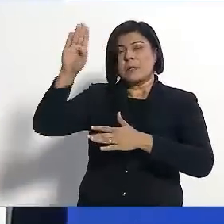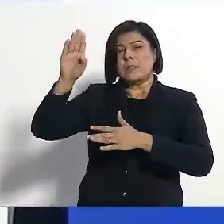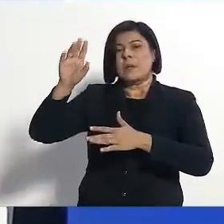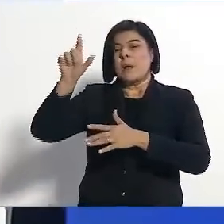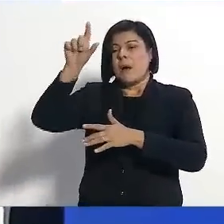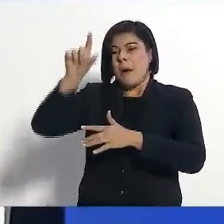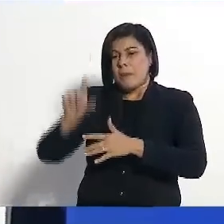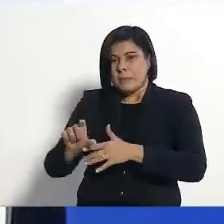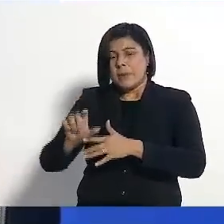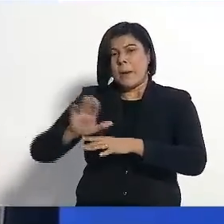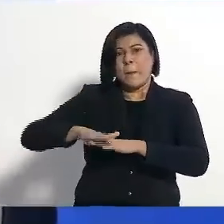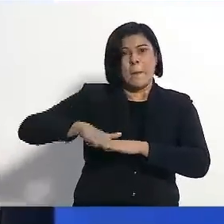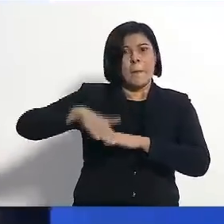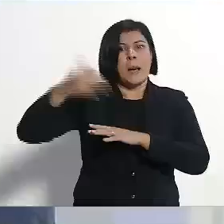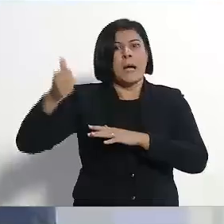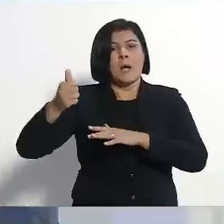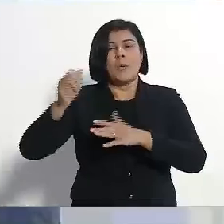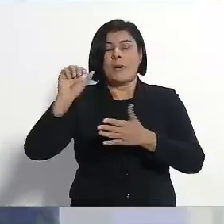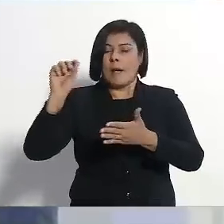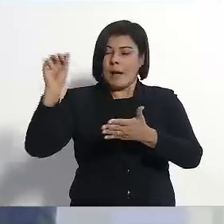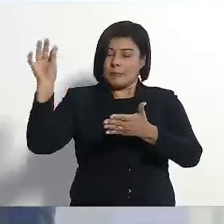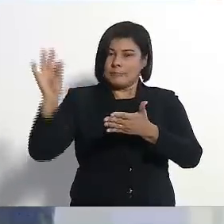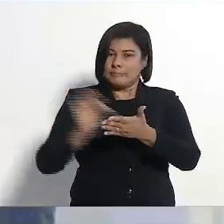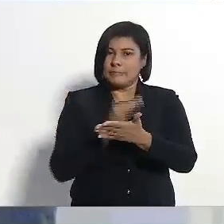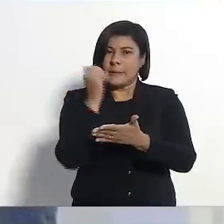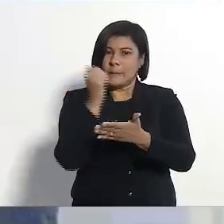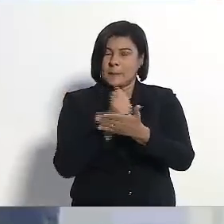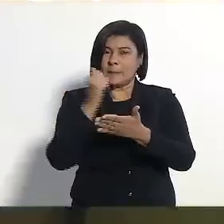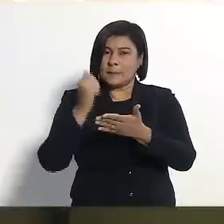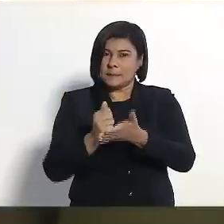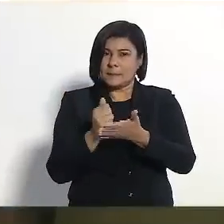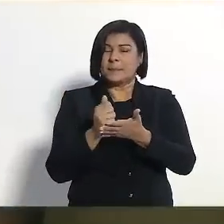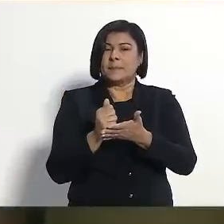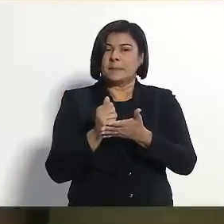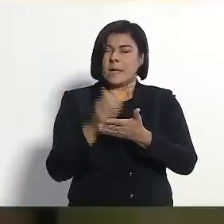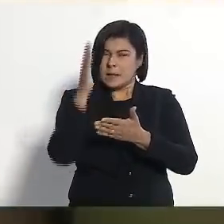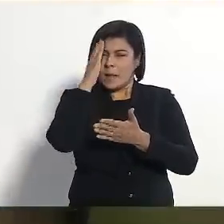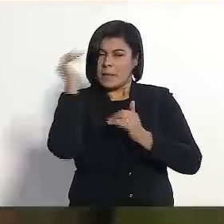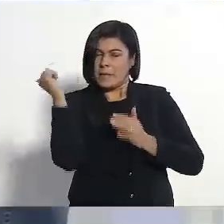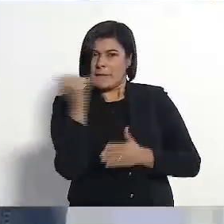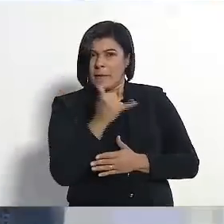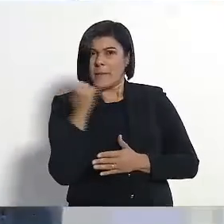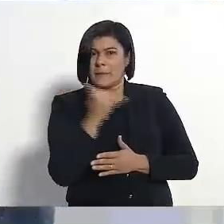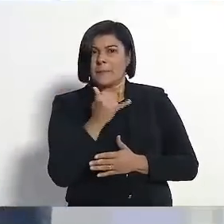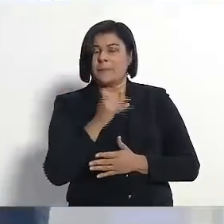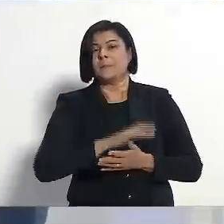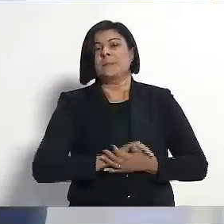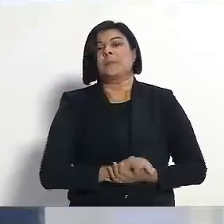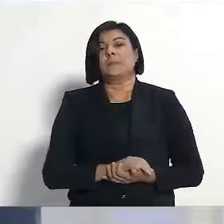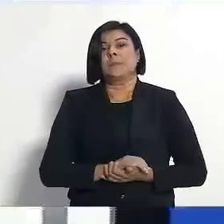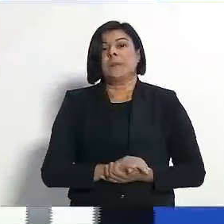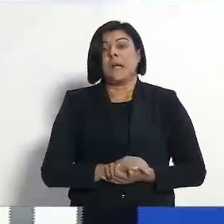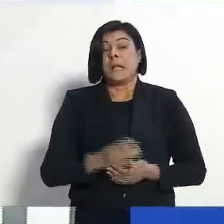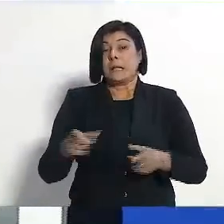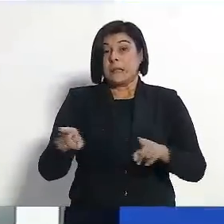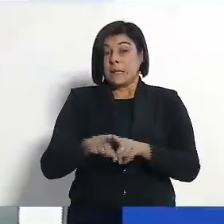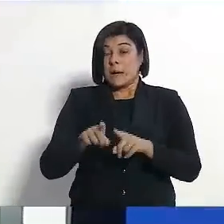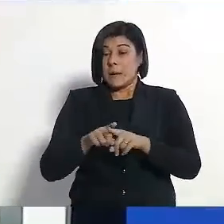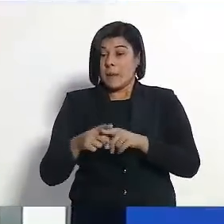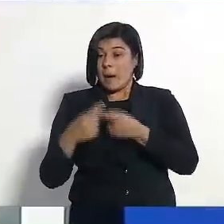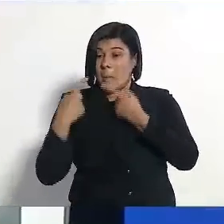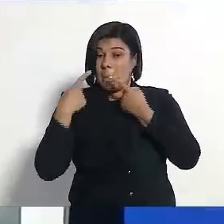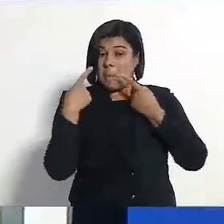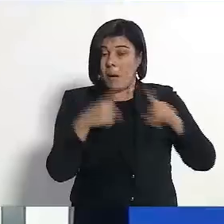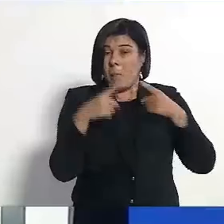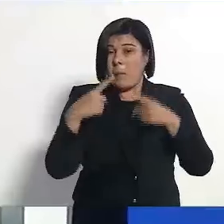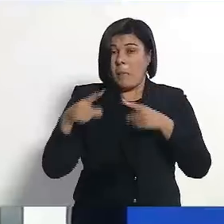empresário é o maior empregador de carteira assinada do país. senhora sabia dessa informação? Eu vejo a senhora atacando também, indiscriminadamente,